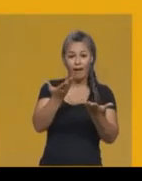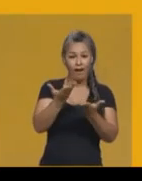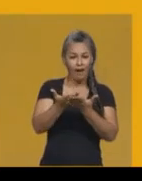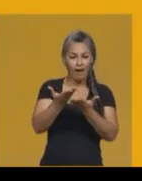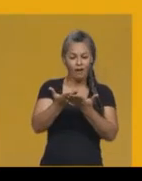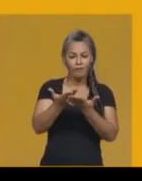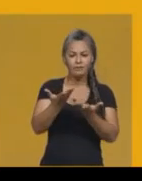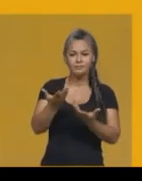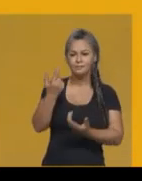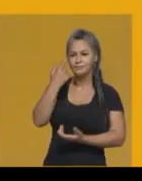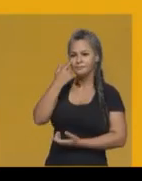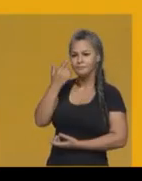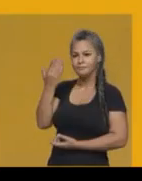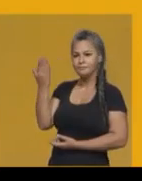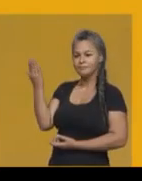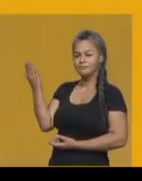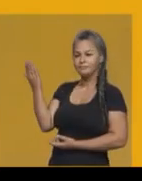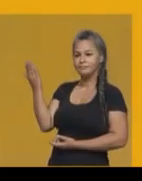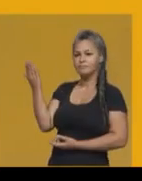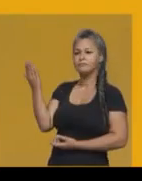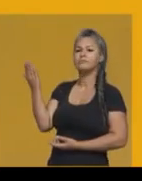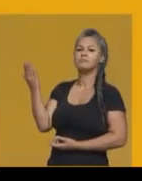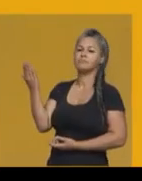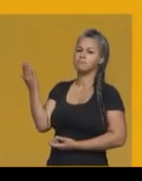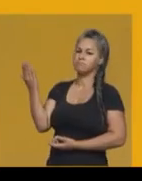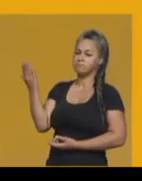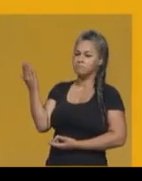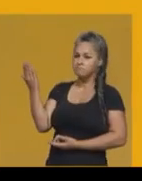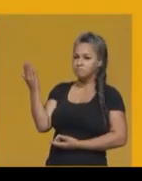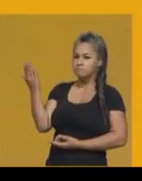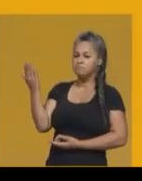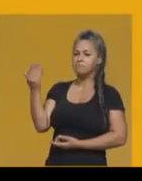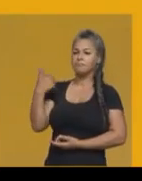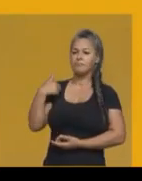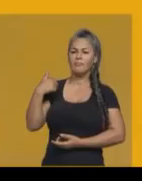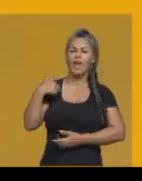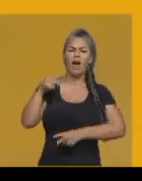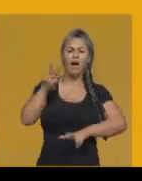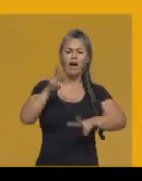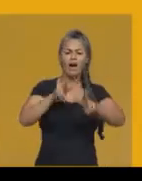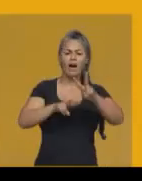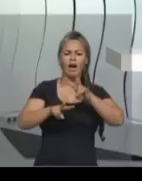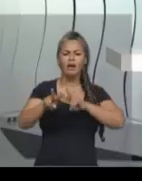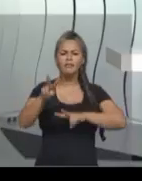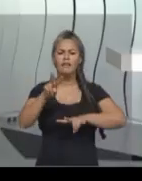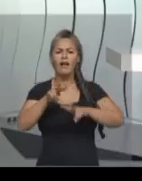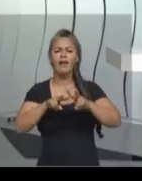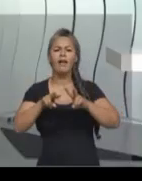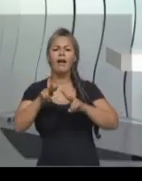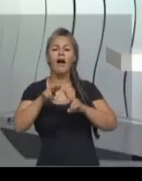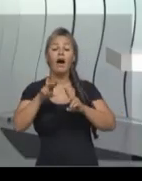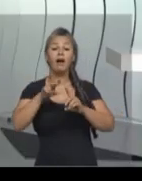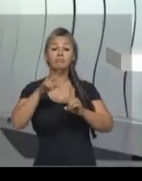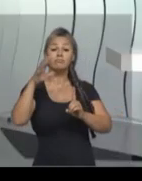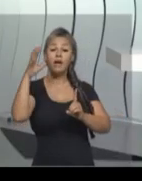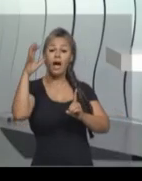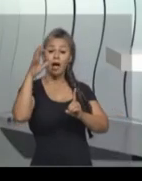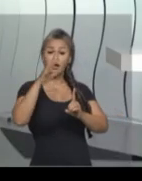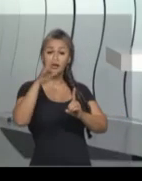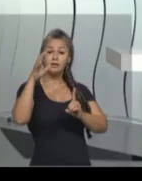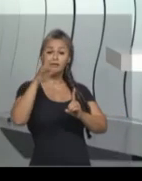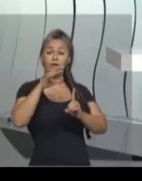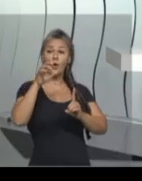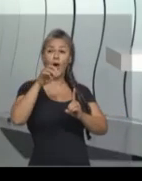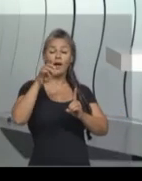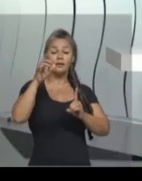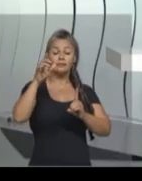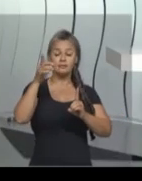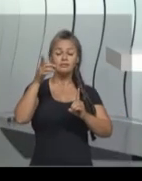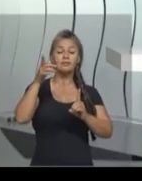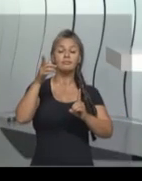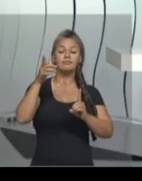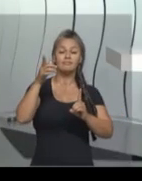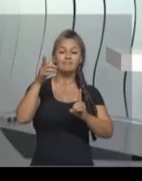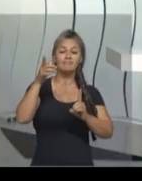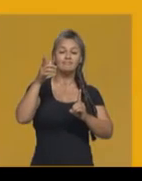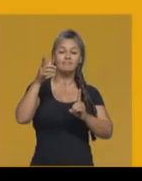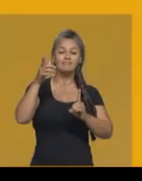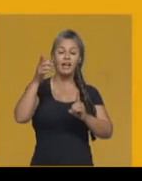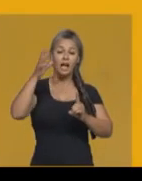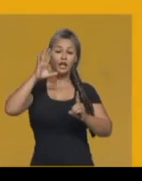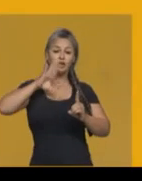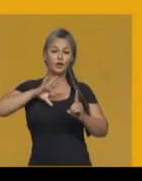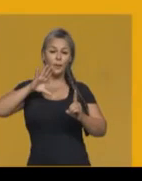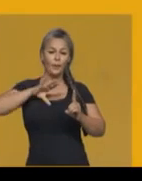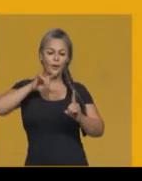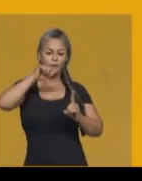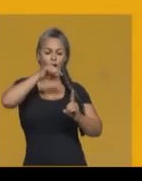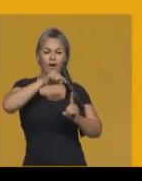transferência da corte portuguesa para o Rio de Janeiro sobre a vida colonial? E apresentar o processo que